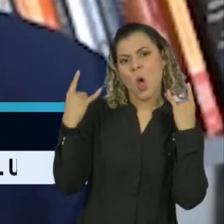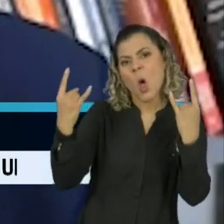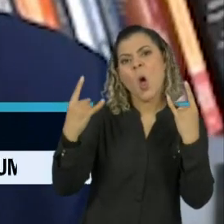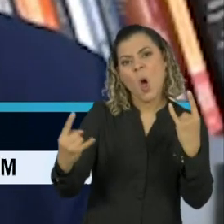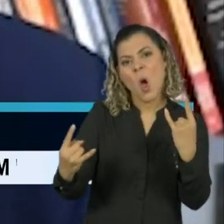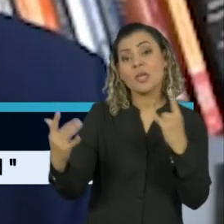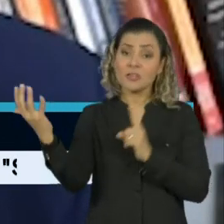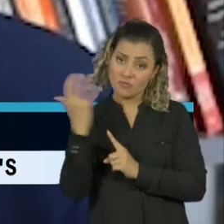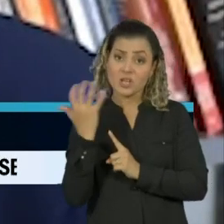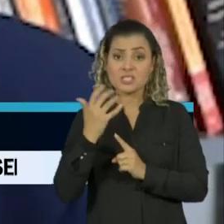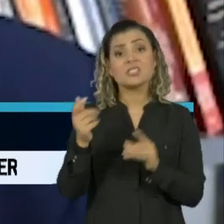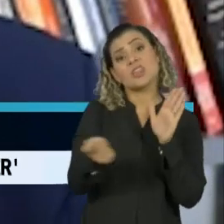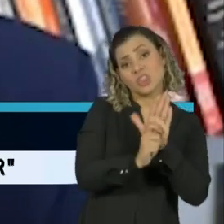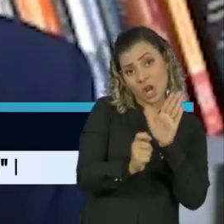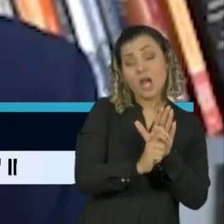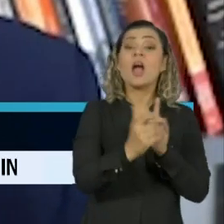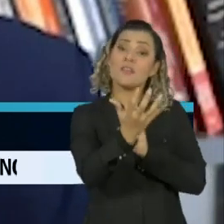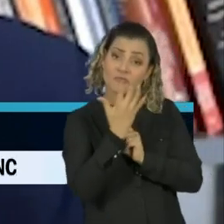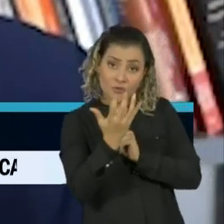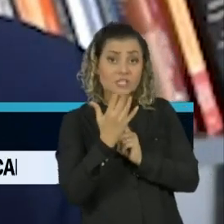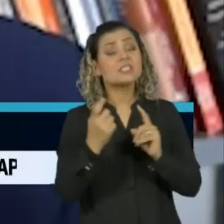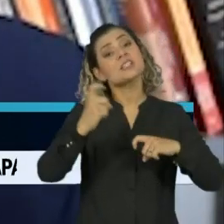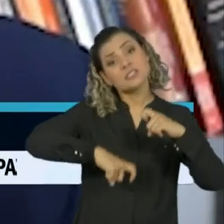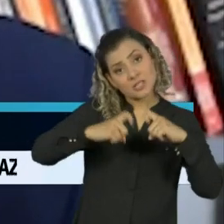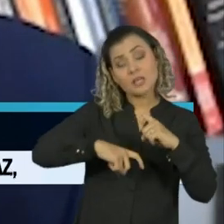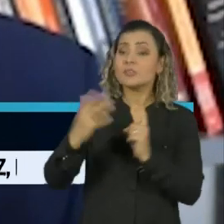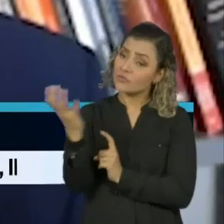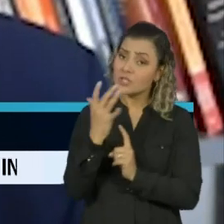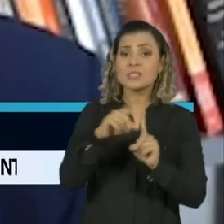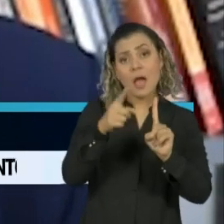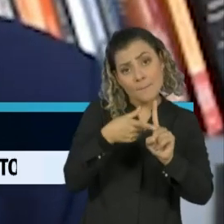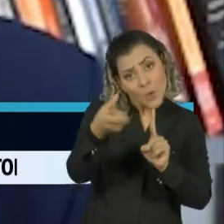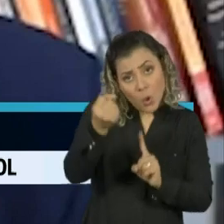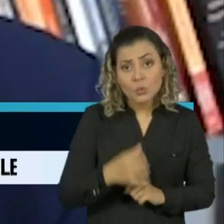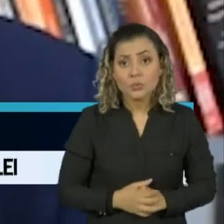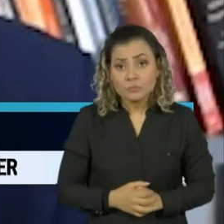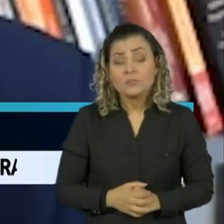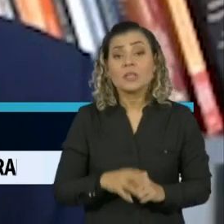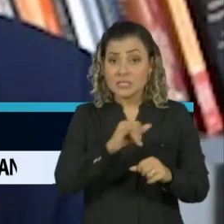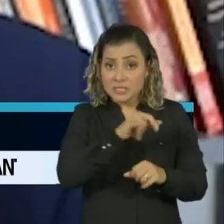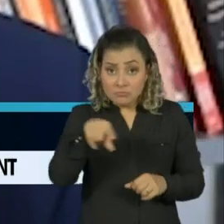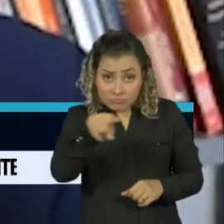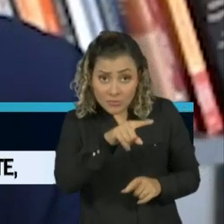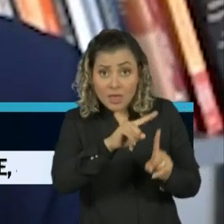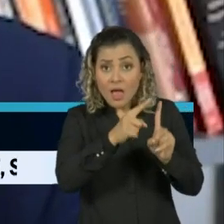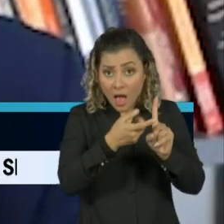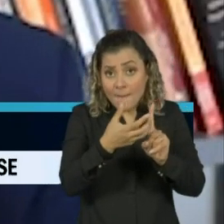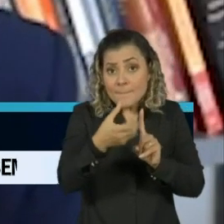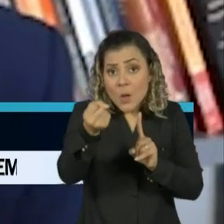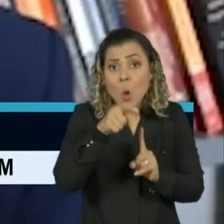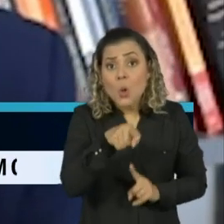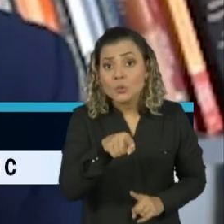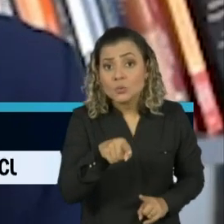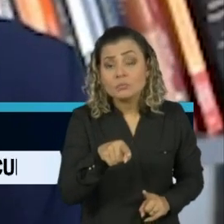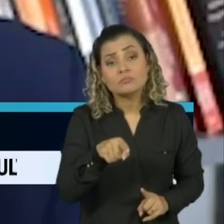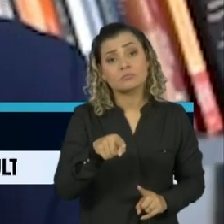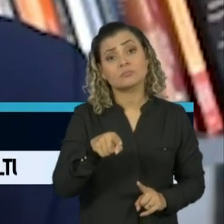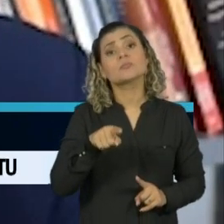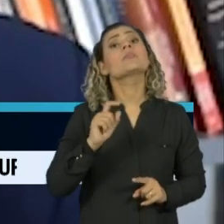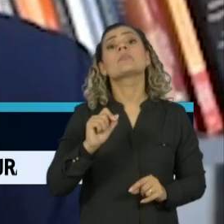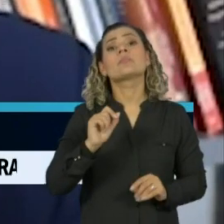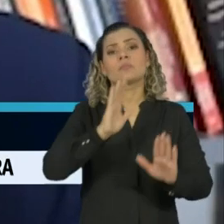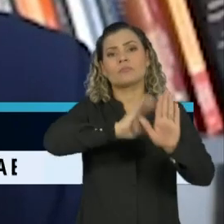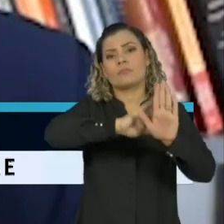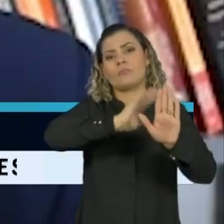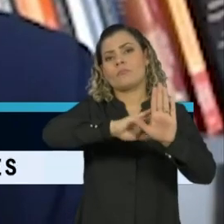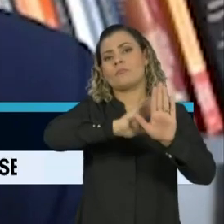a droga, que ativa o sexo, que ativa a indústria do aborto. E a indústria do aborto, por sua vez, alimenta uma coisa